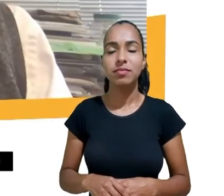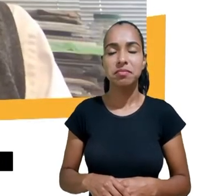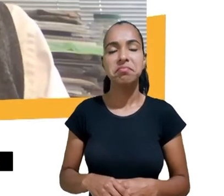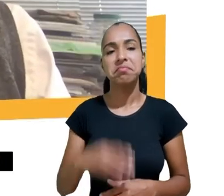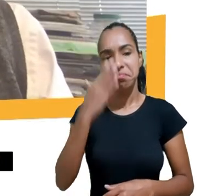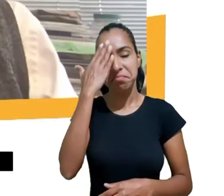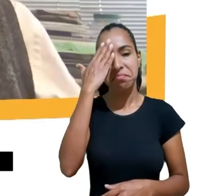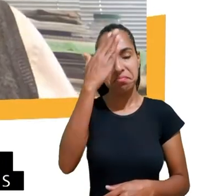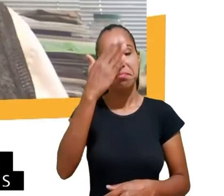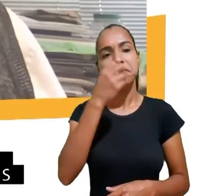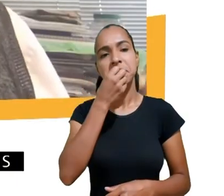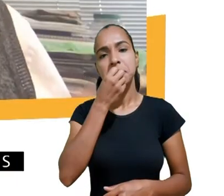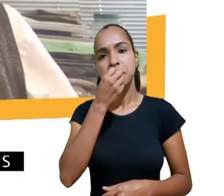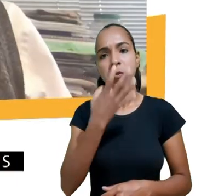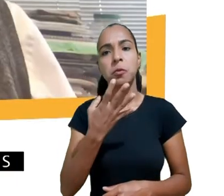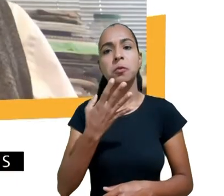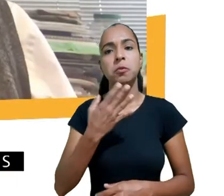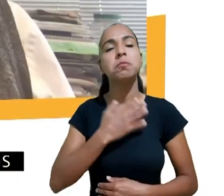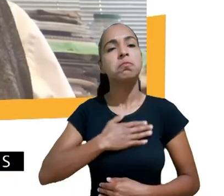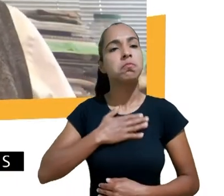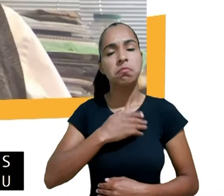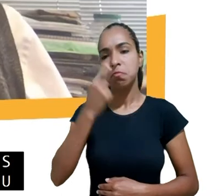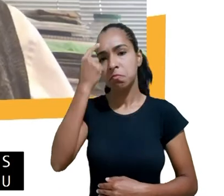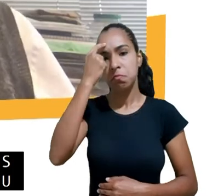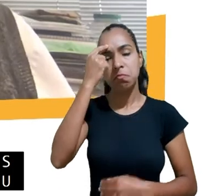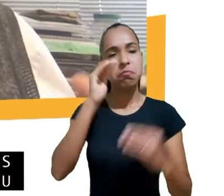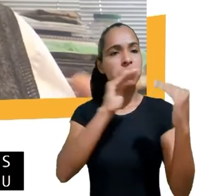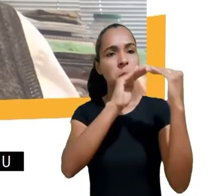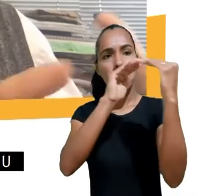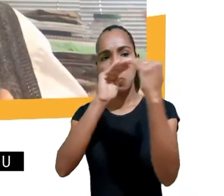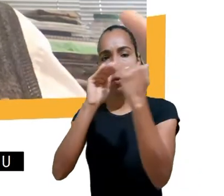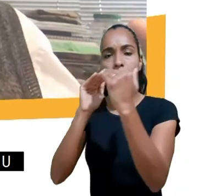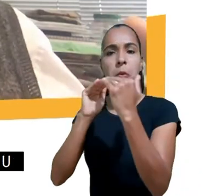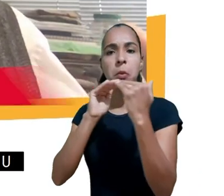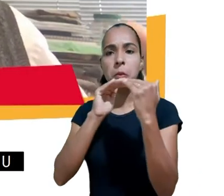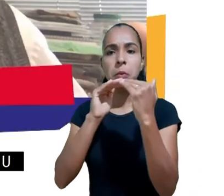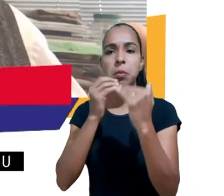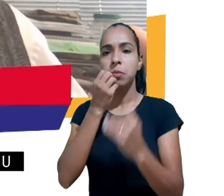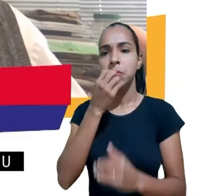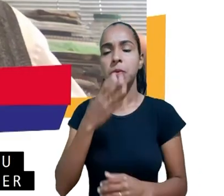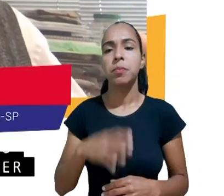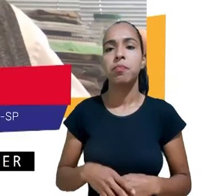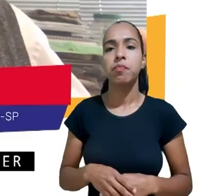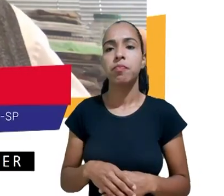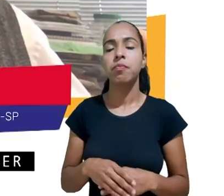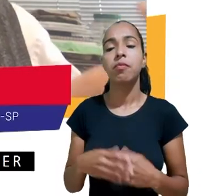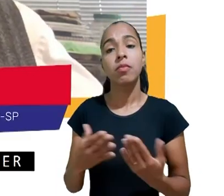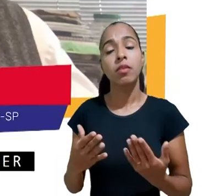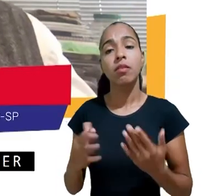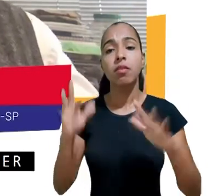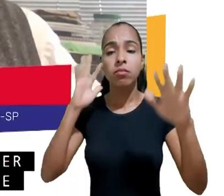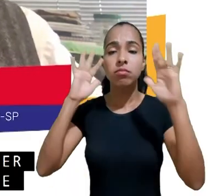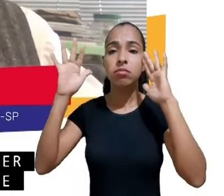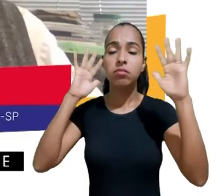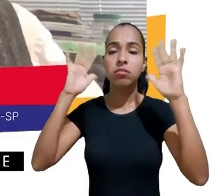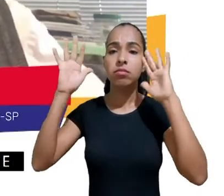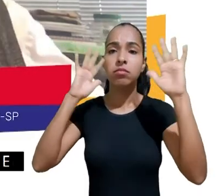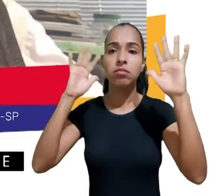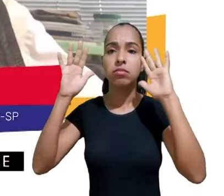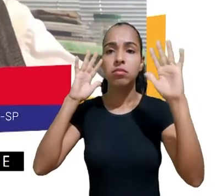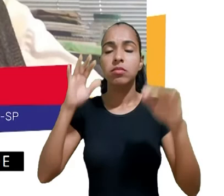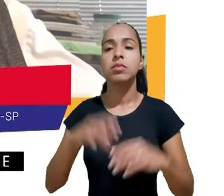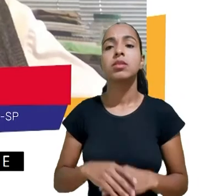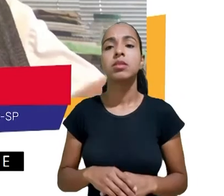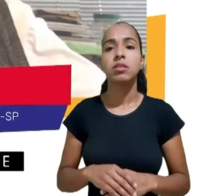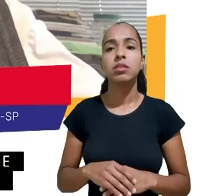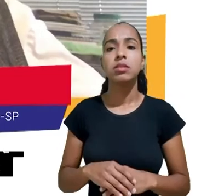todos eles eu diria o nós temos um momento de impasse aqui porque de um lado você tem uma força dos que são ávidos pelo retorno pelo